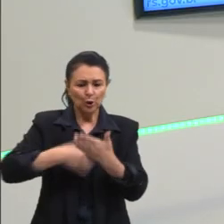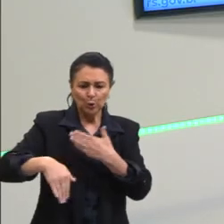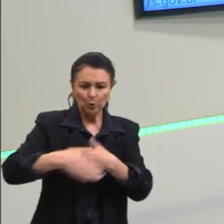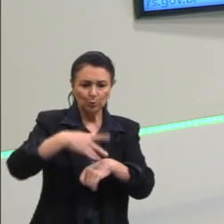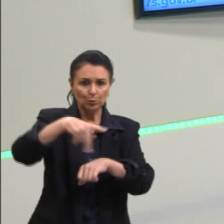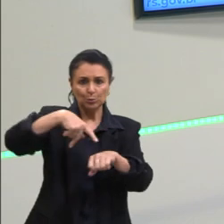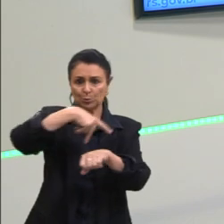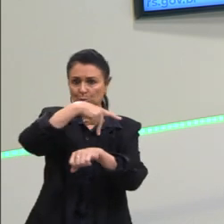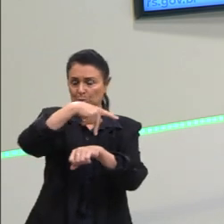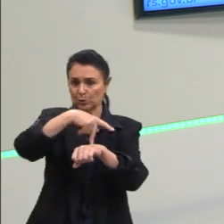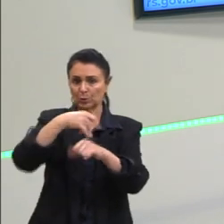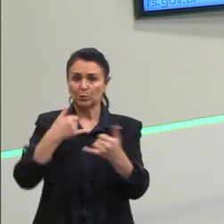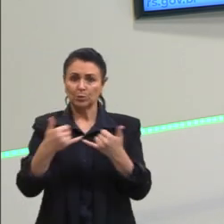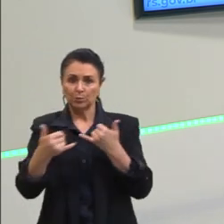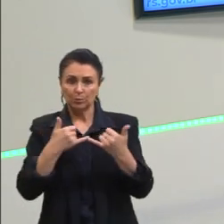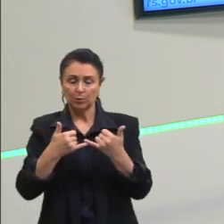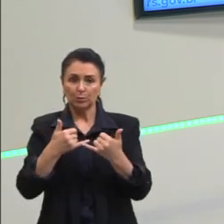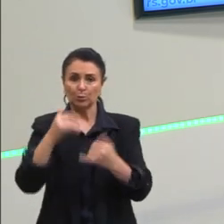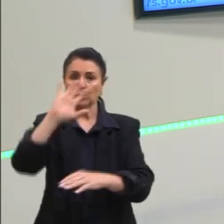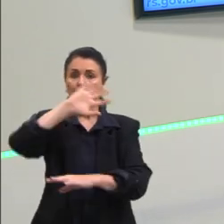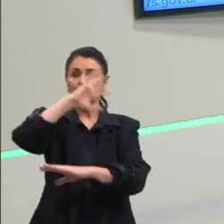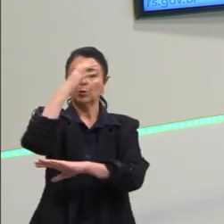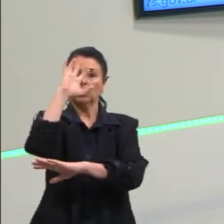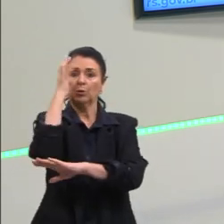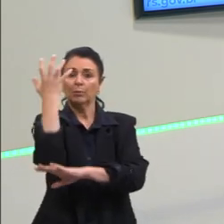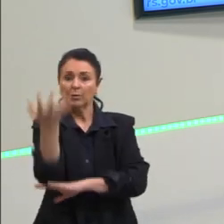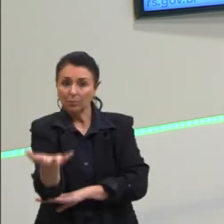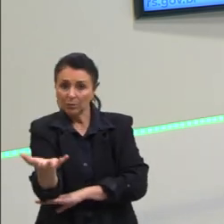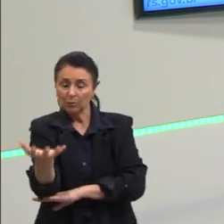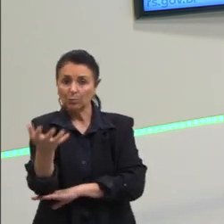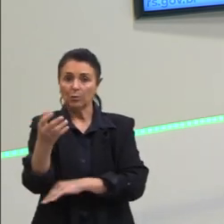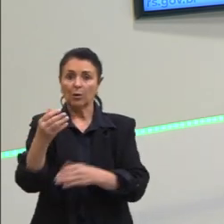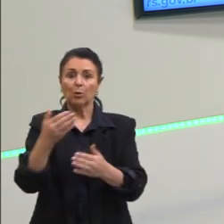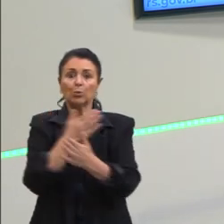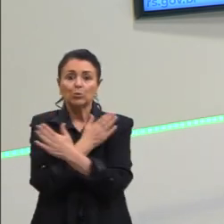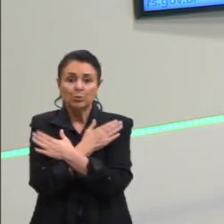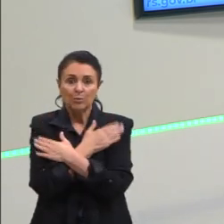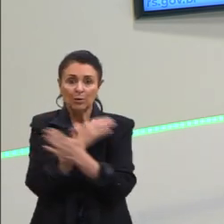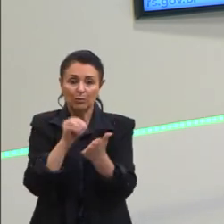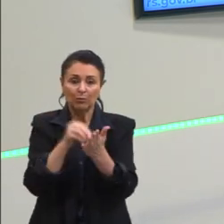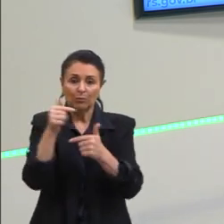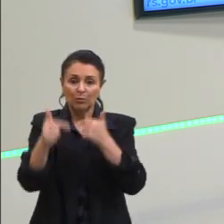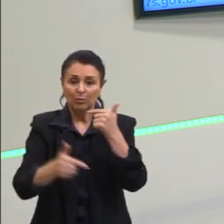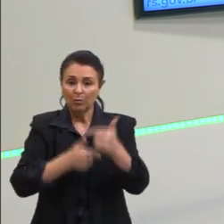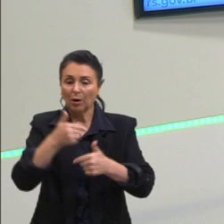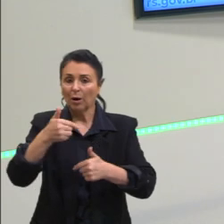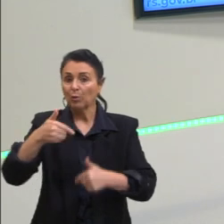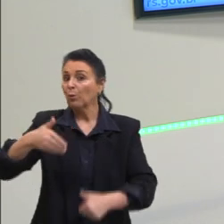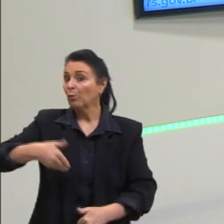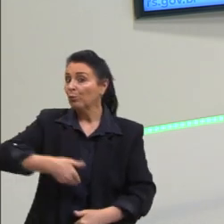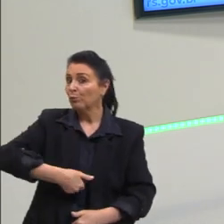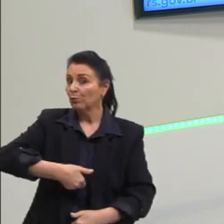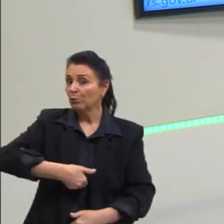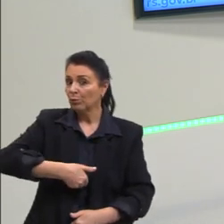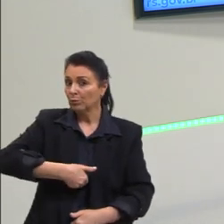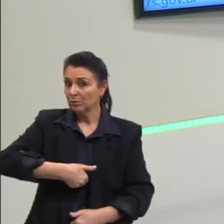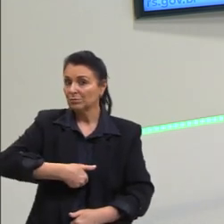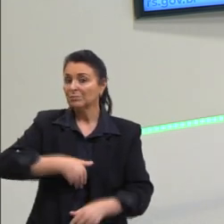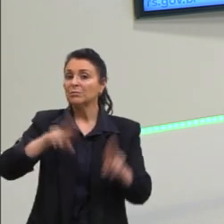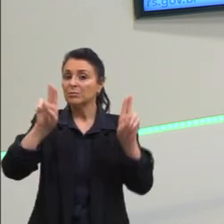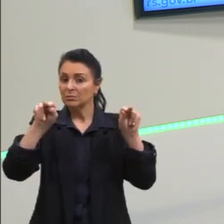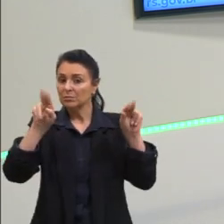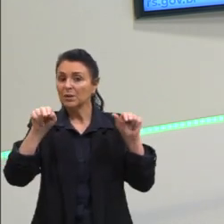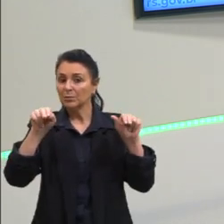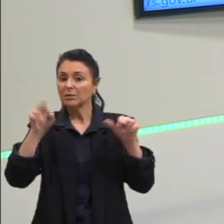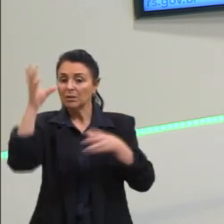exemplo, o desmatamento, desemprego, fome, esses são temas que são presentes na